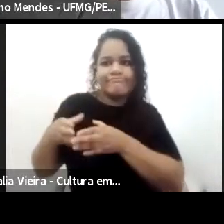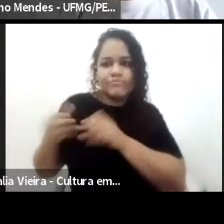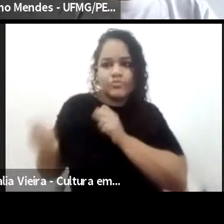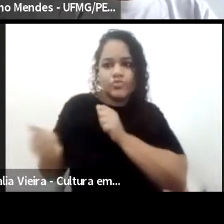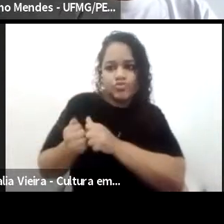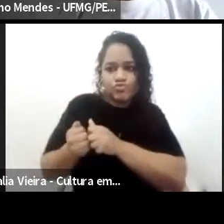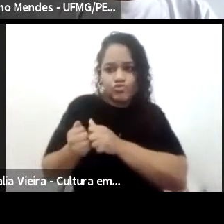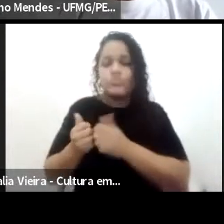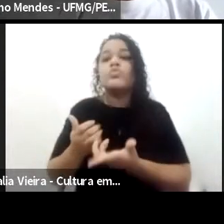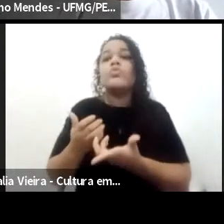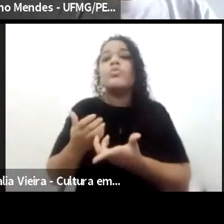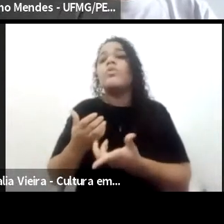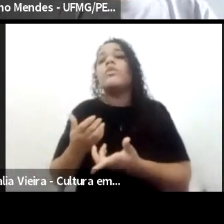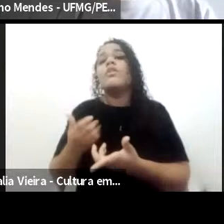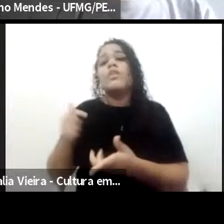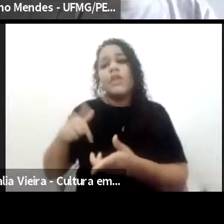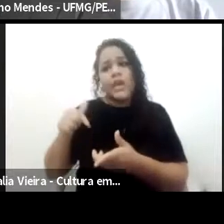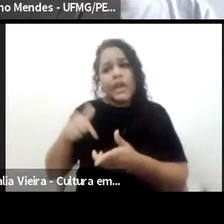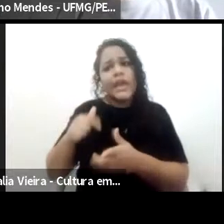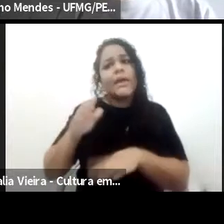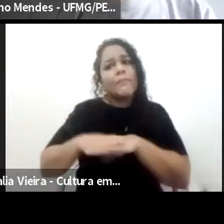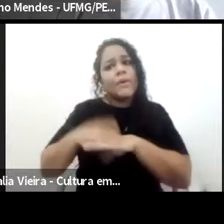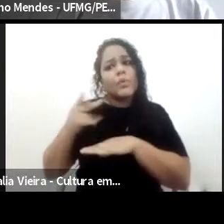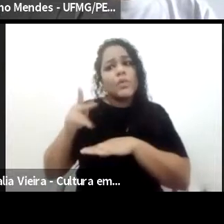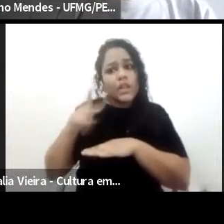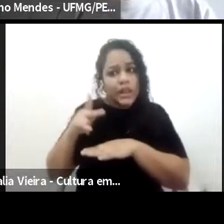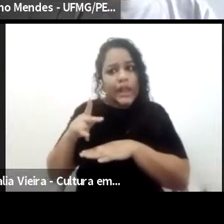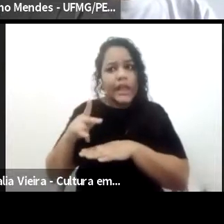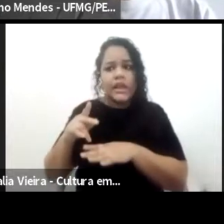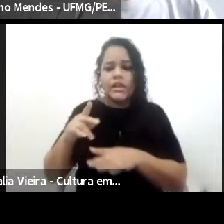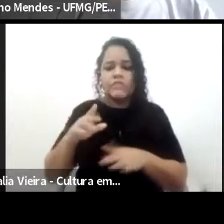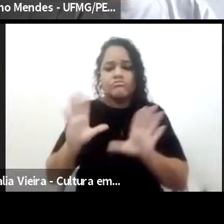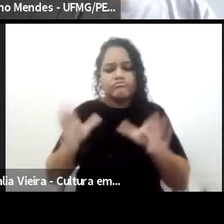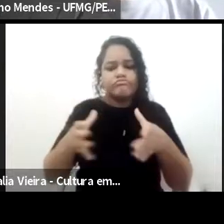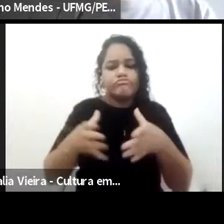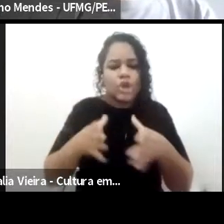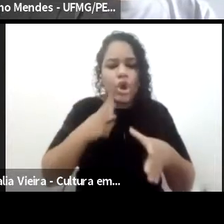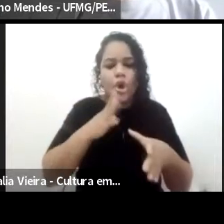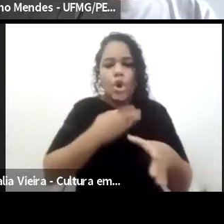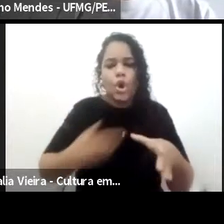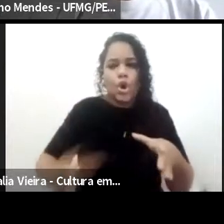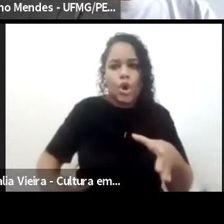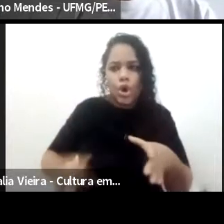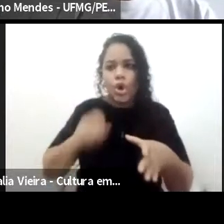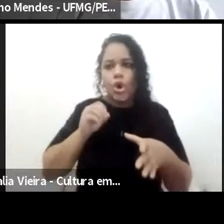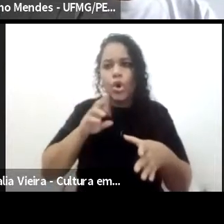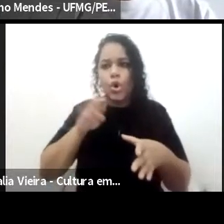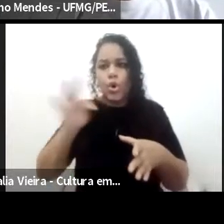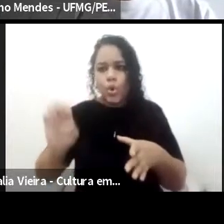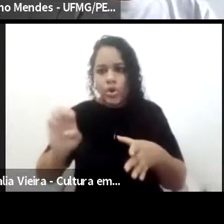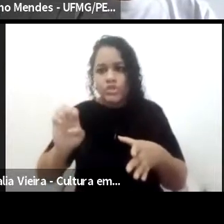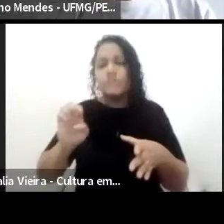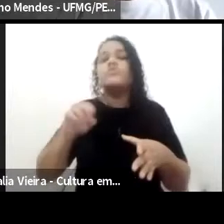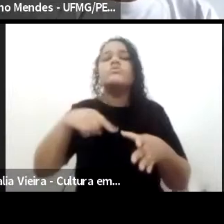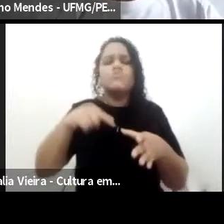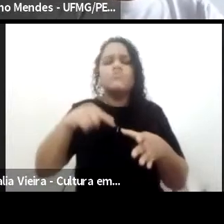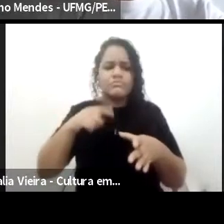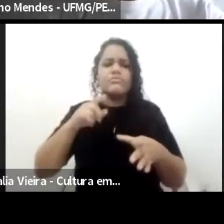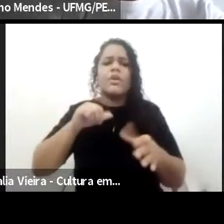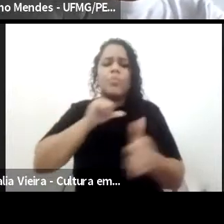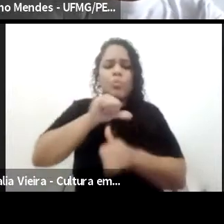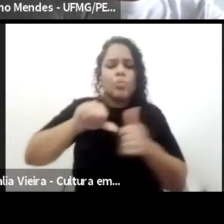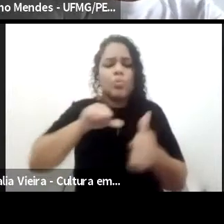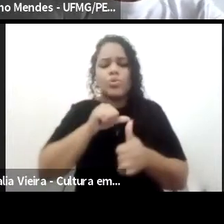nessa corte, que são mudanças que estão voltadas também para esse pessoal que o acompanhou para cá.